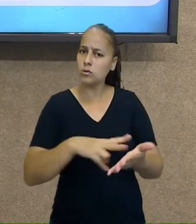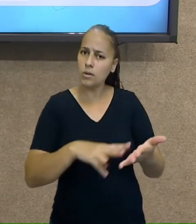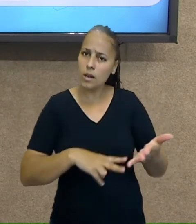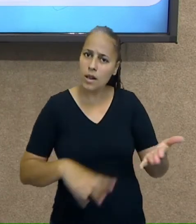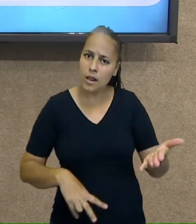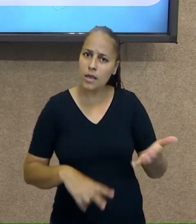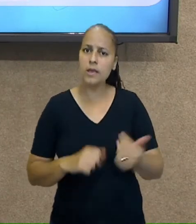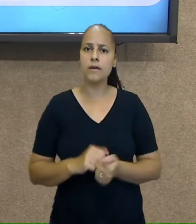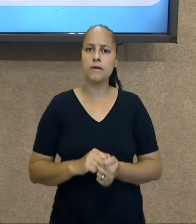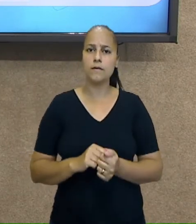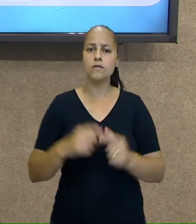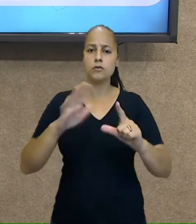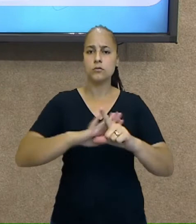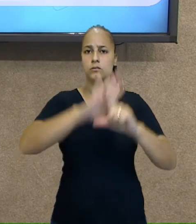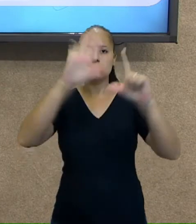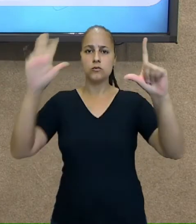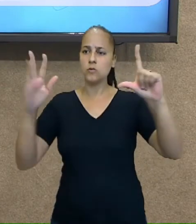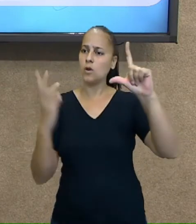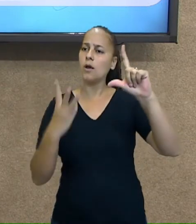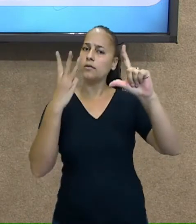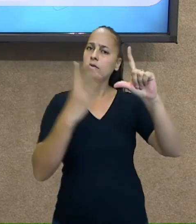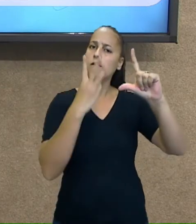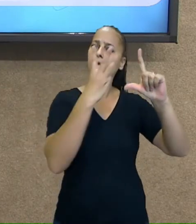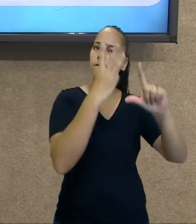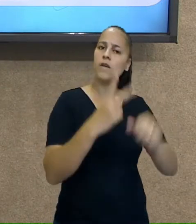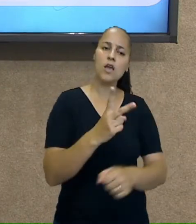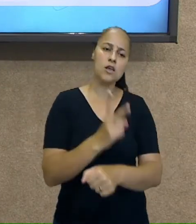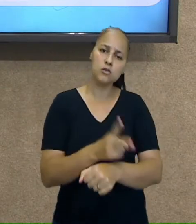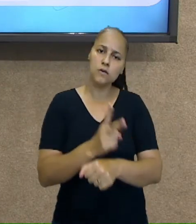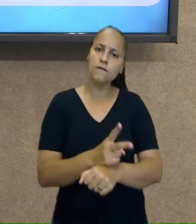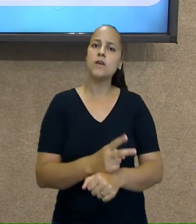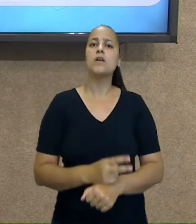vários vídeos na internet,